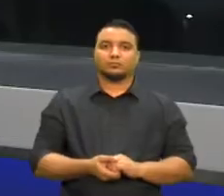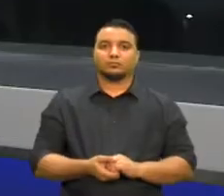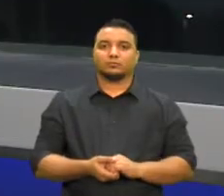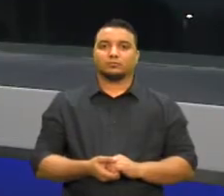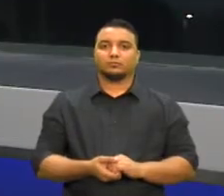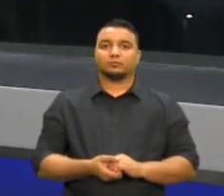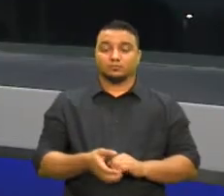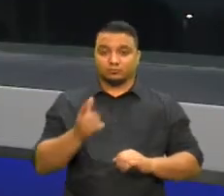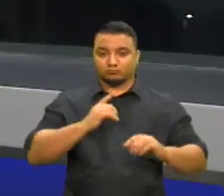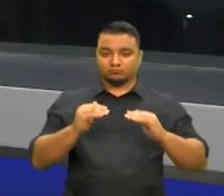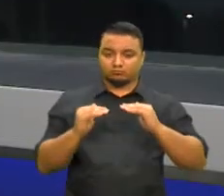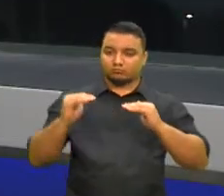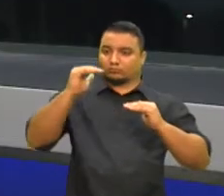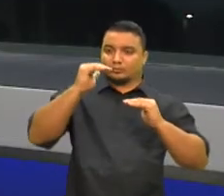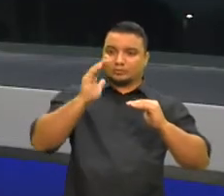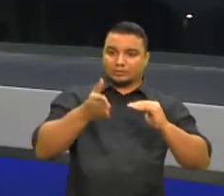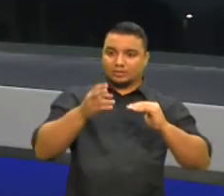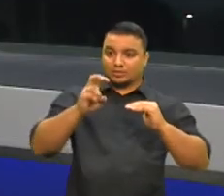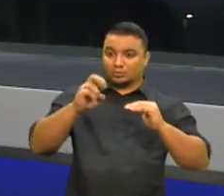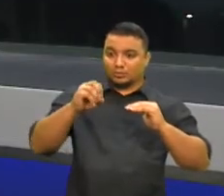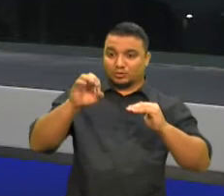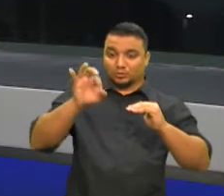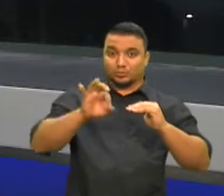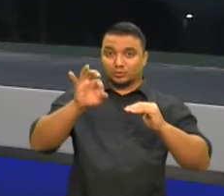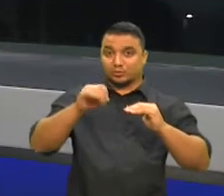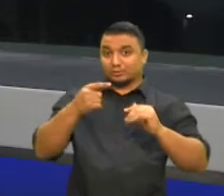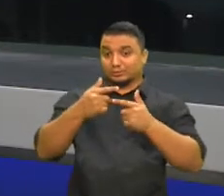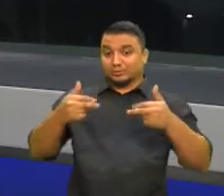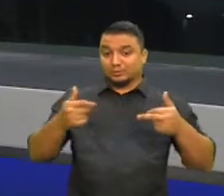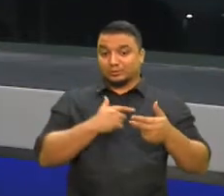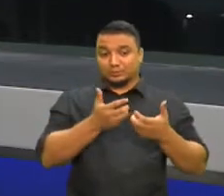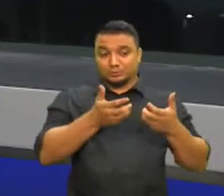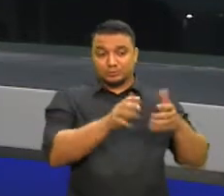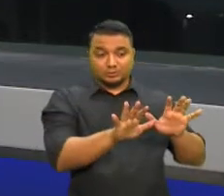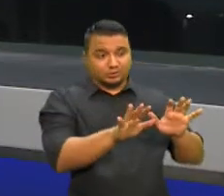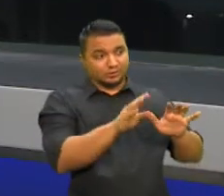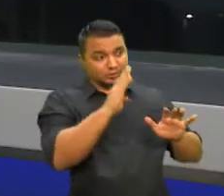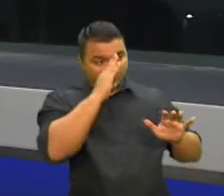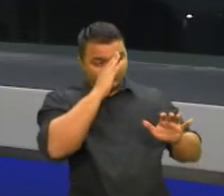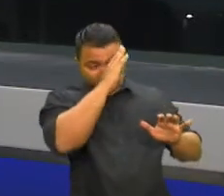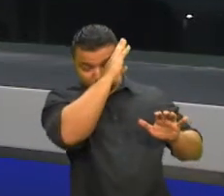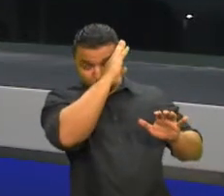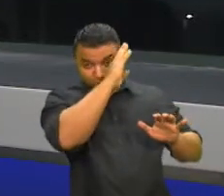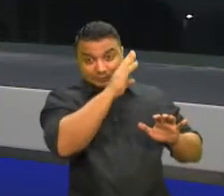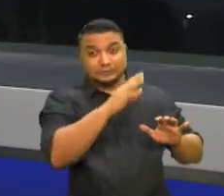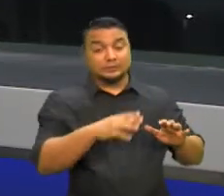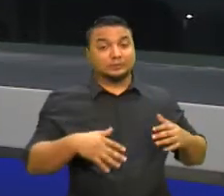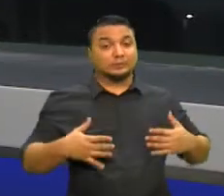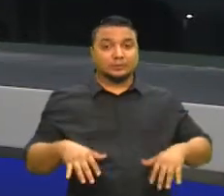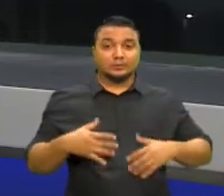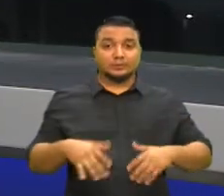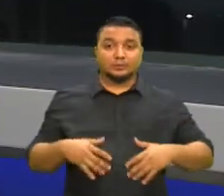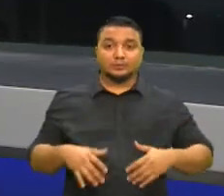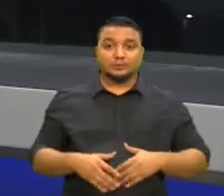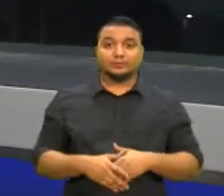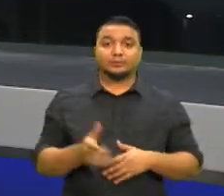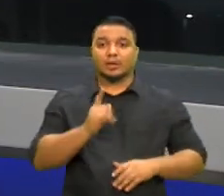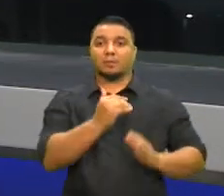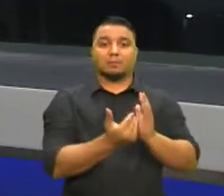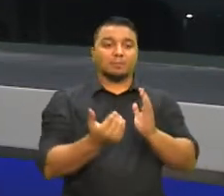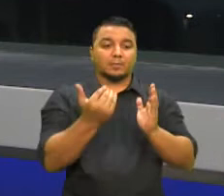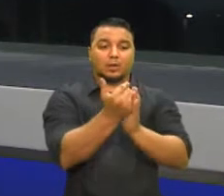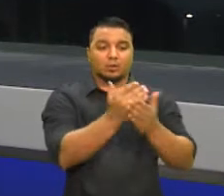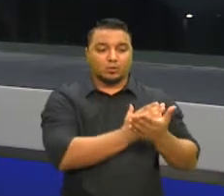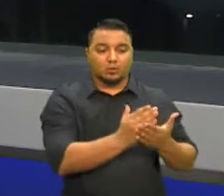Ultrapassa os 50% o percentual de reprovação do presidente Jair Bolsonaro. É o maior desde